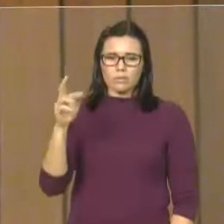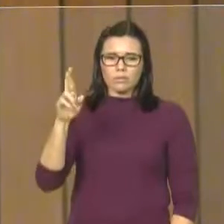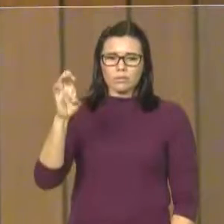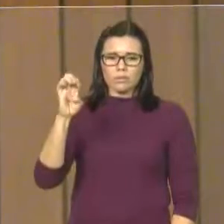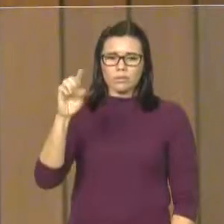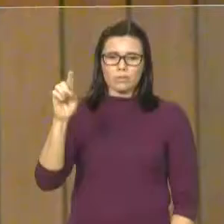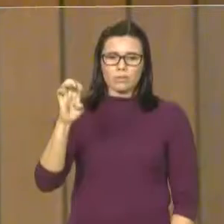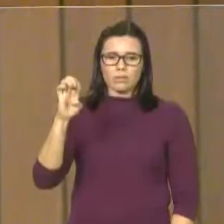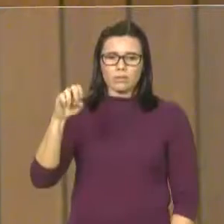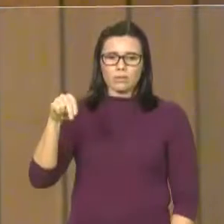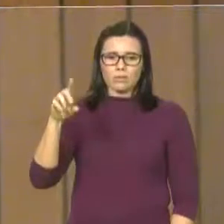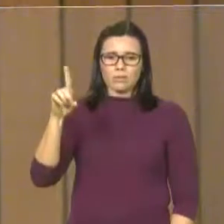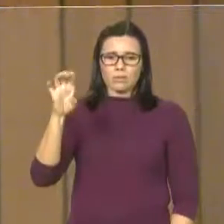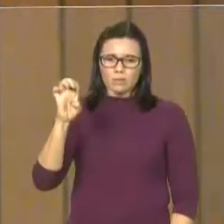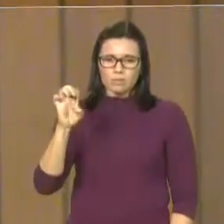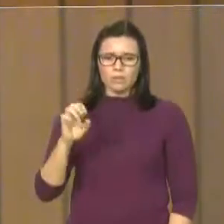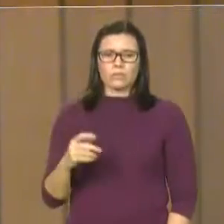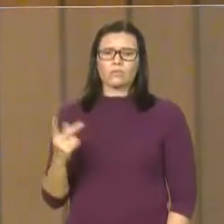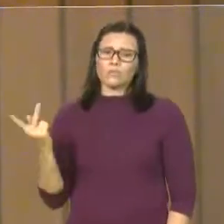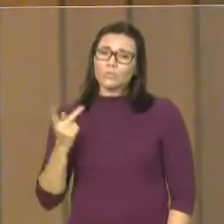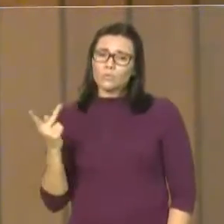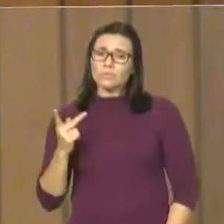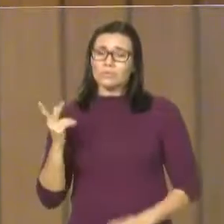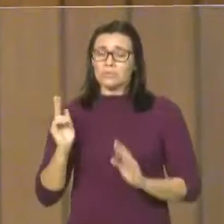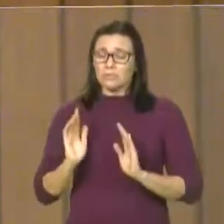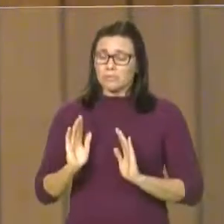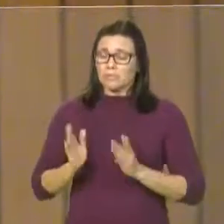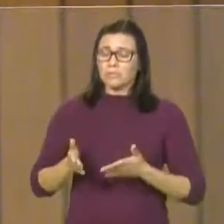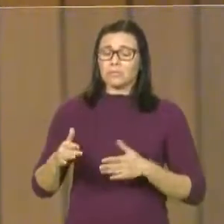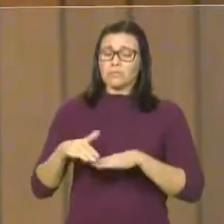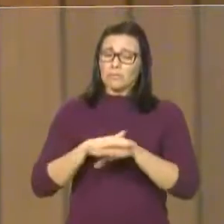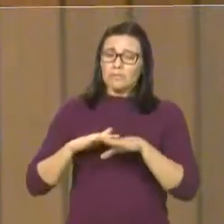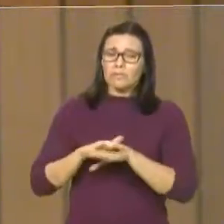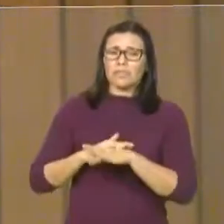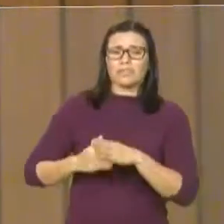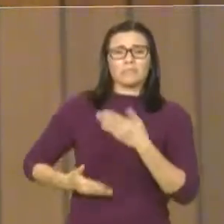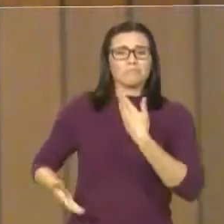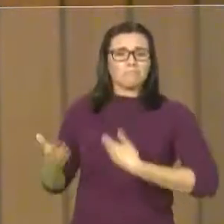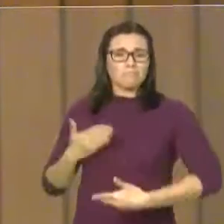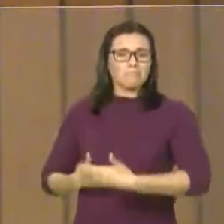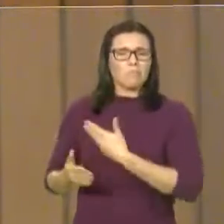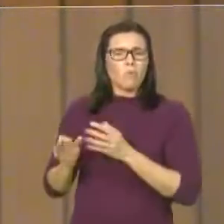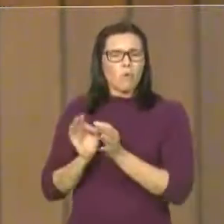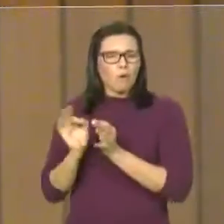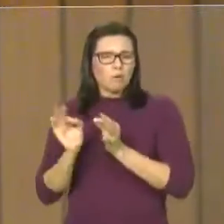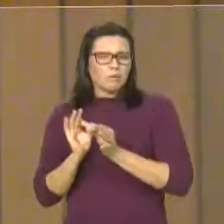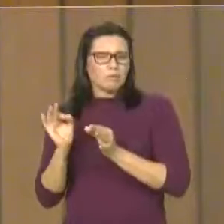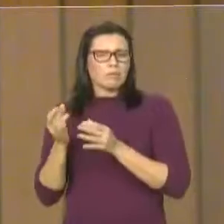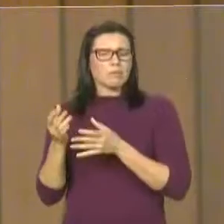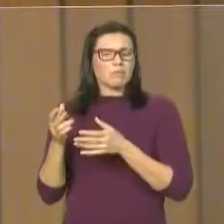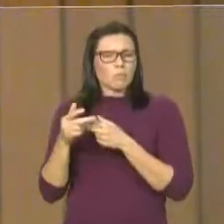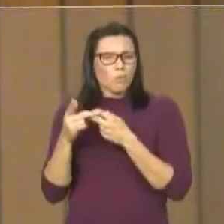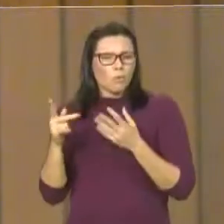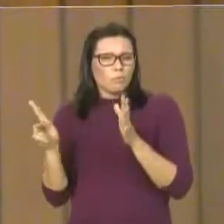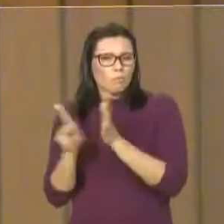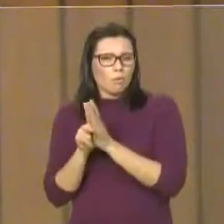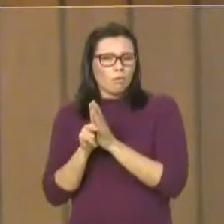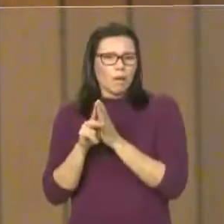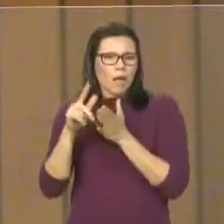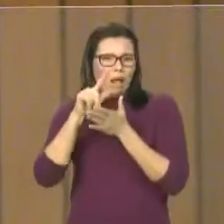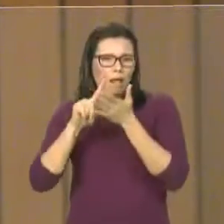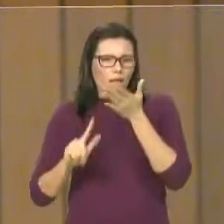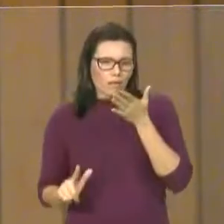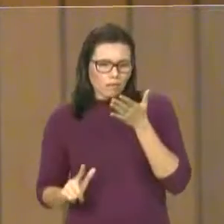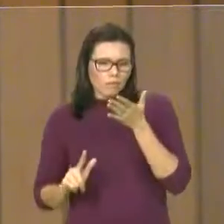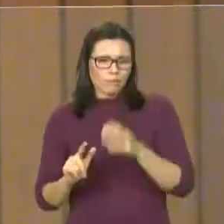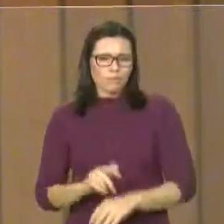algumas ideias referentes à literatura. Stênio já abraçou ali e disse que não solta, igual